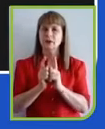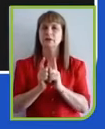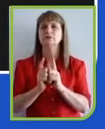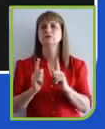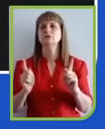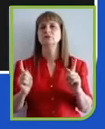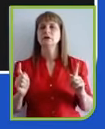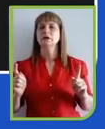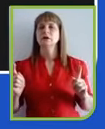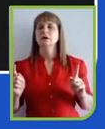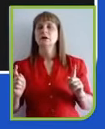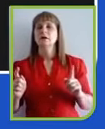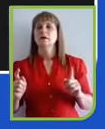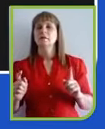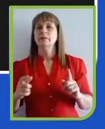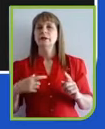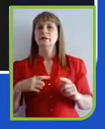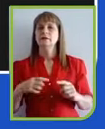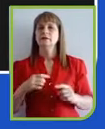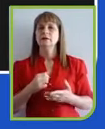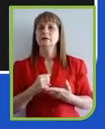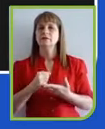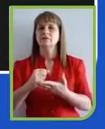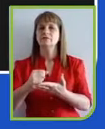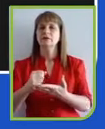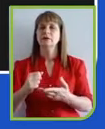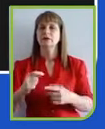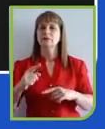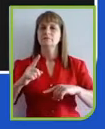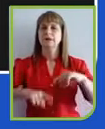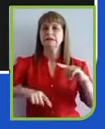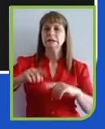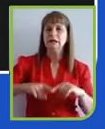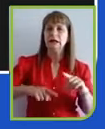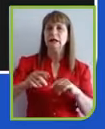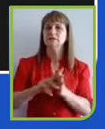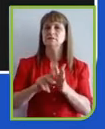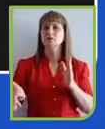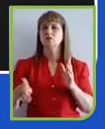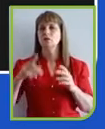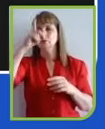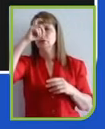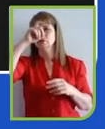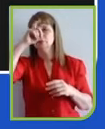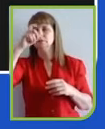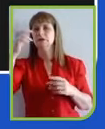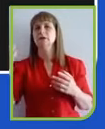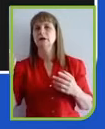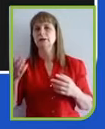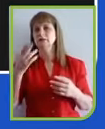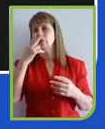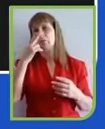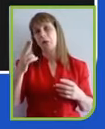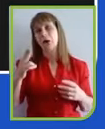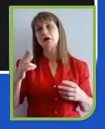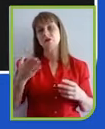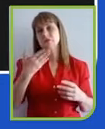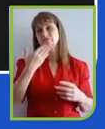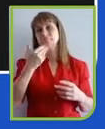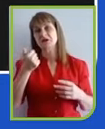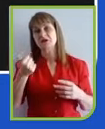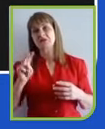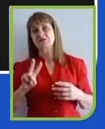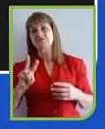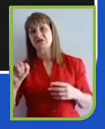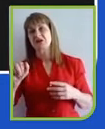uma tendência, além das tendências que já estão colocadas hoje no mercado, que é do investimento de impacto, muito